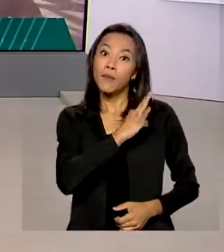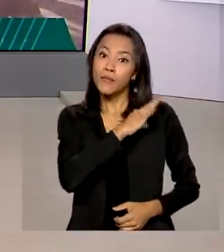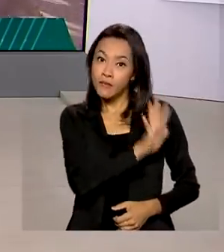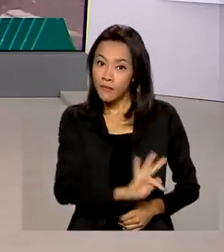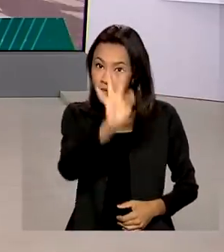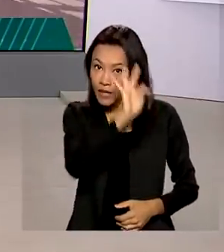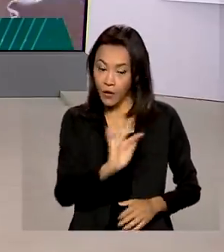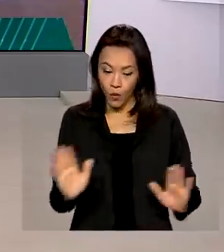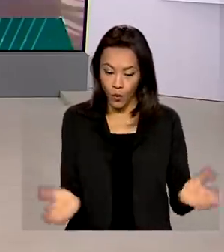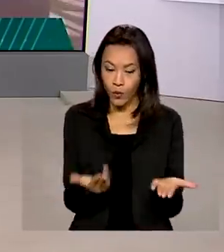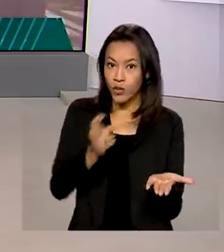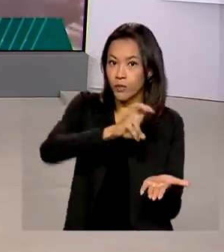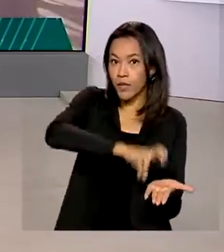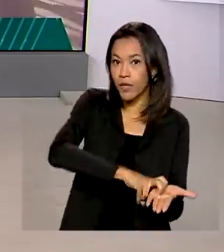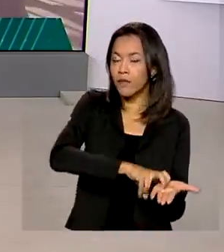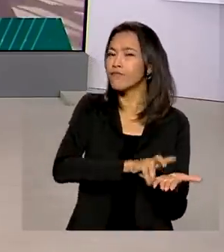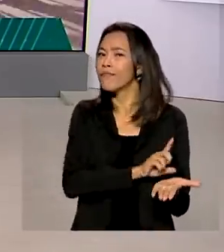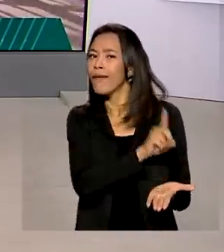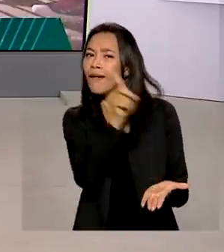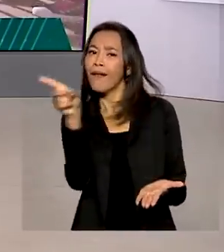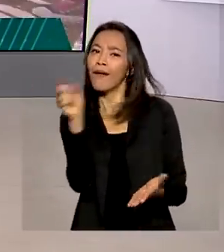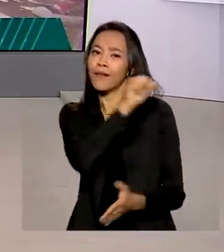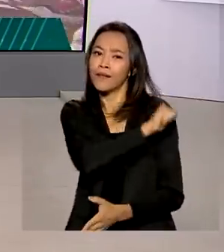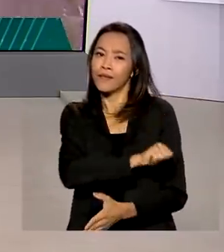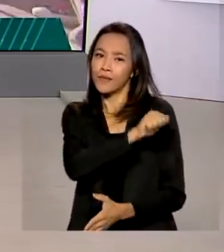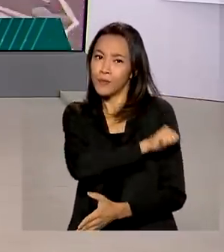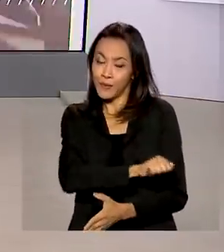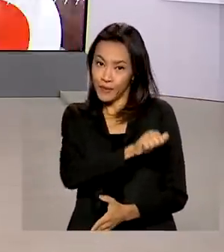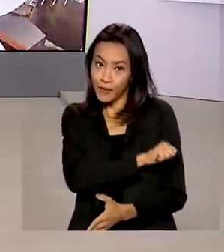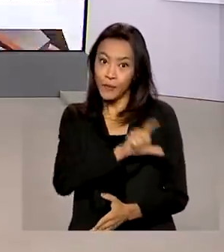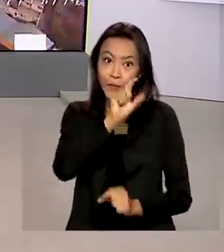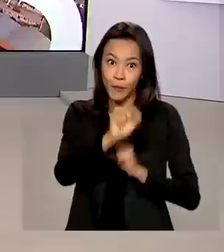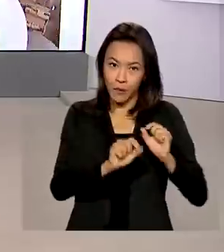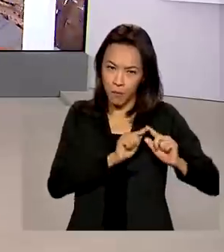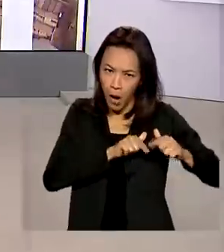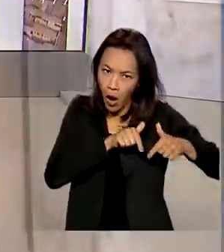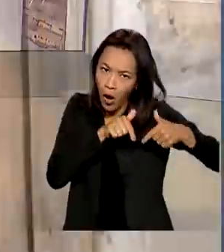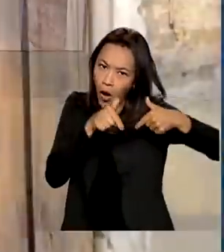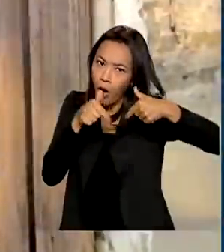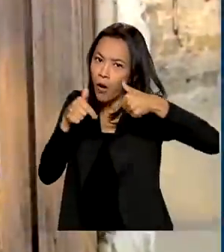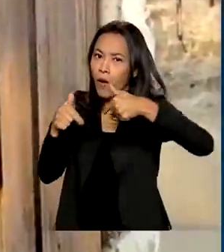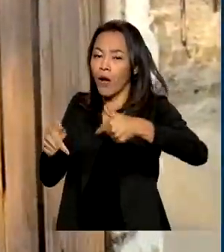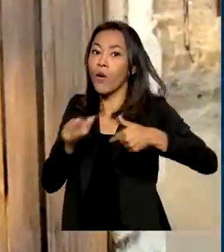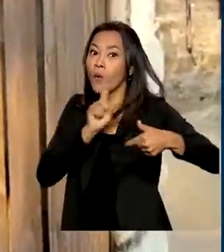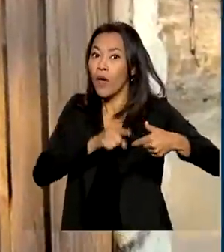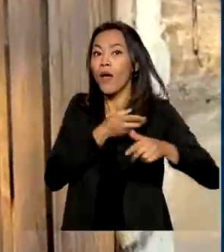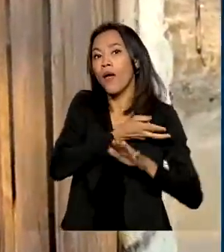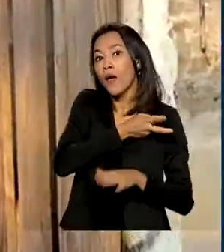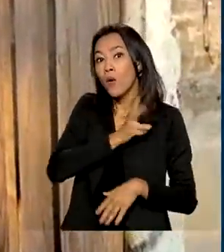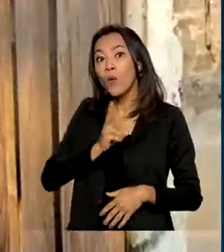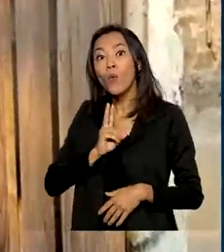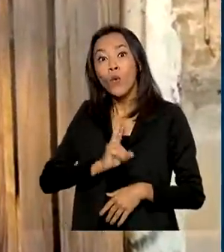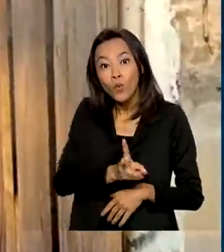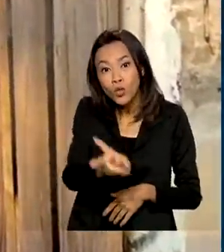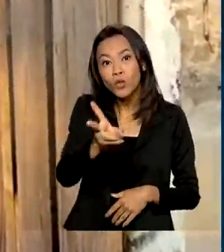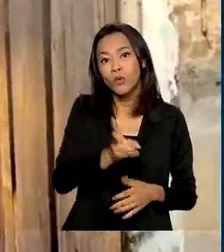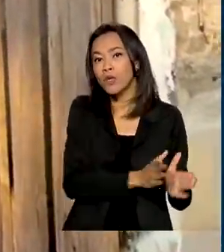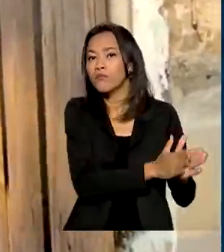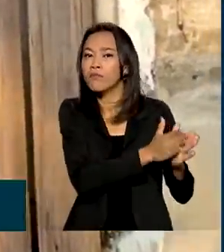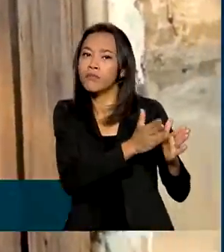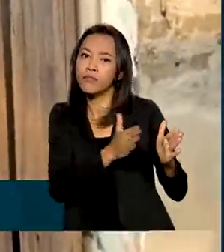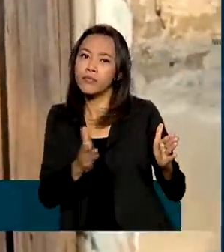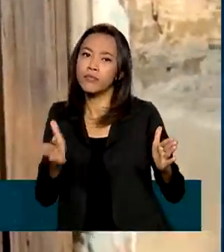agora de manhã na cidade do Rio de Janeiro a Operação Contágios. É uma continuidade da estratégia integrada